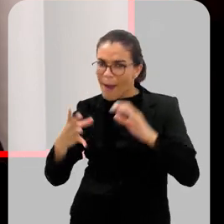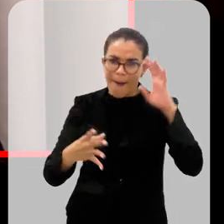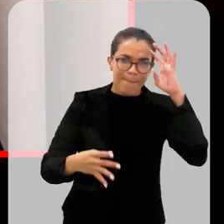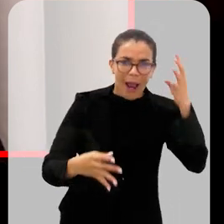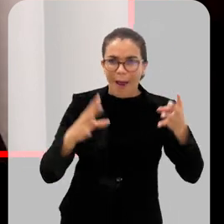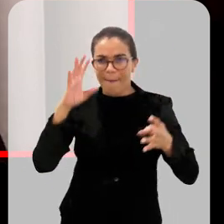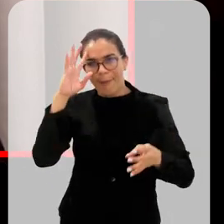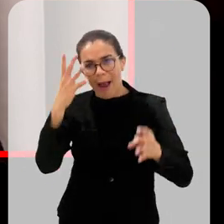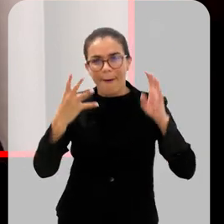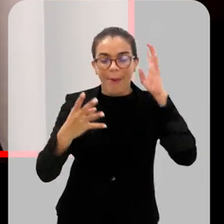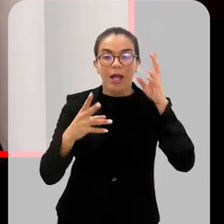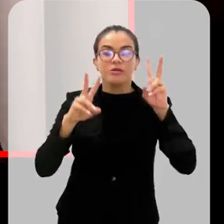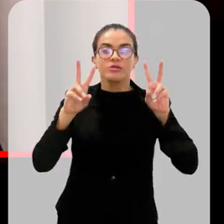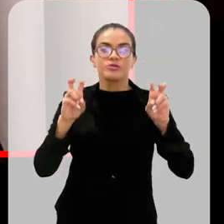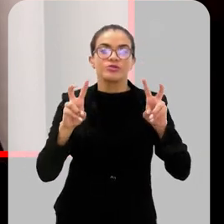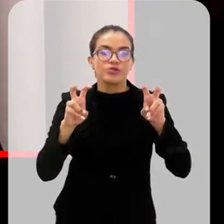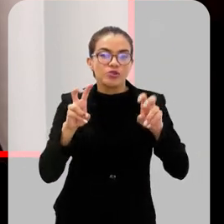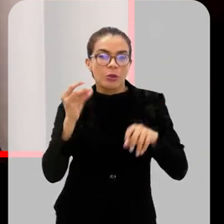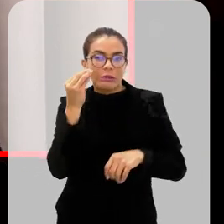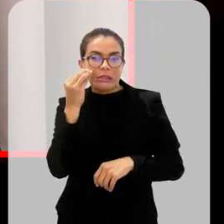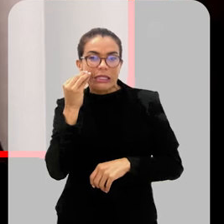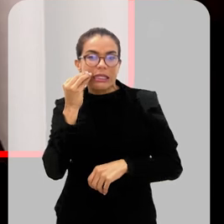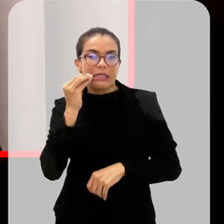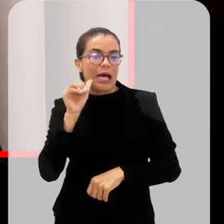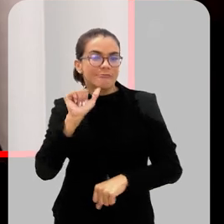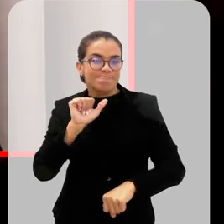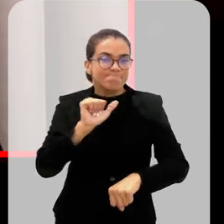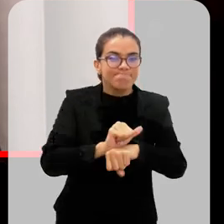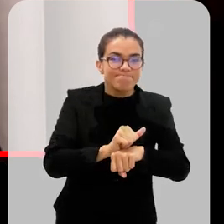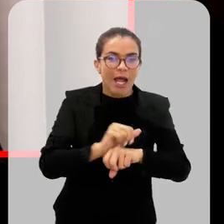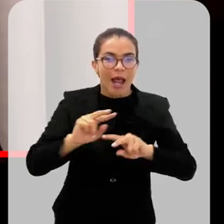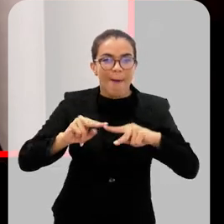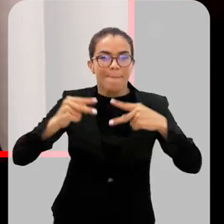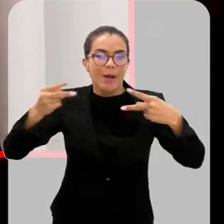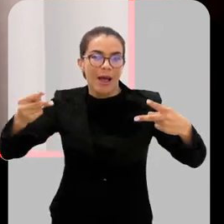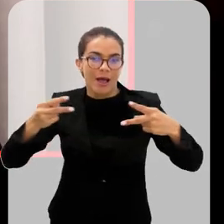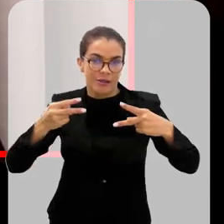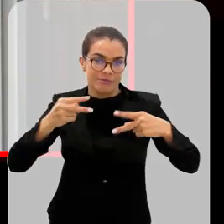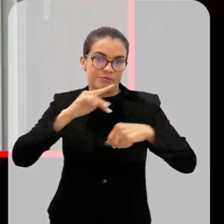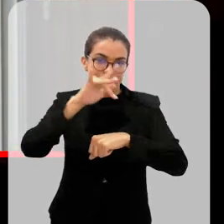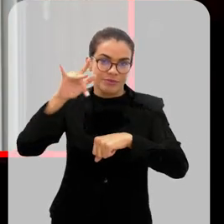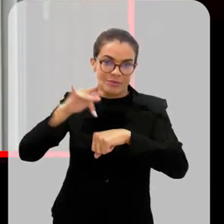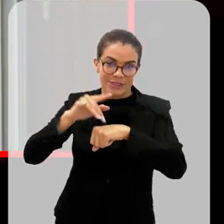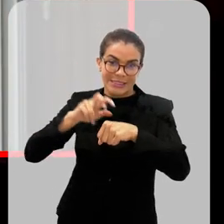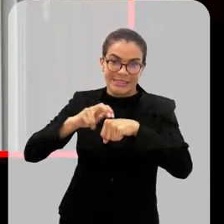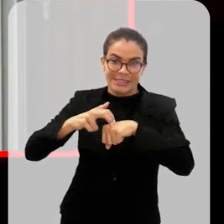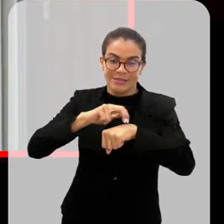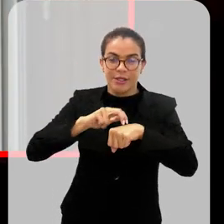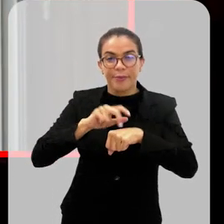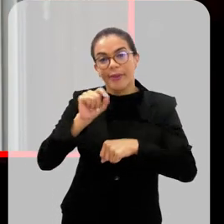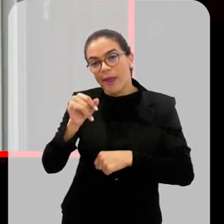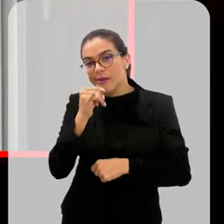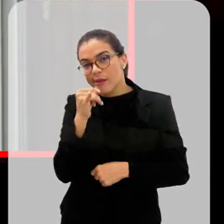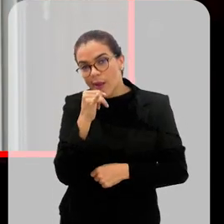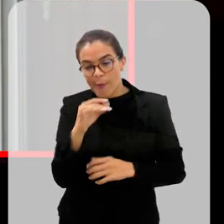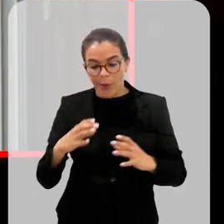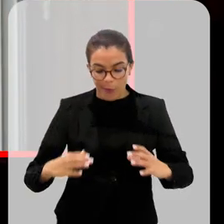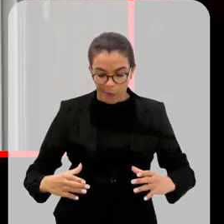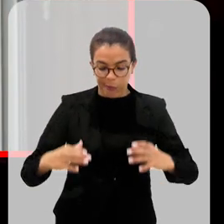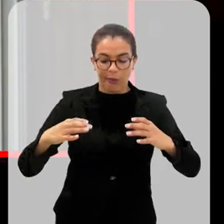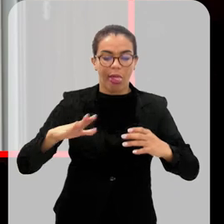decisões em termos de tentar frear essa transmissibilidade. Que é não deixando